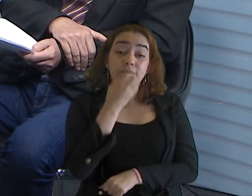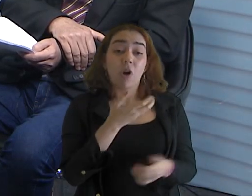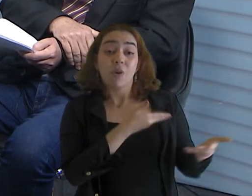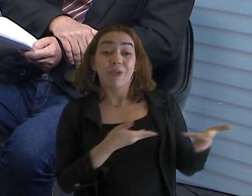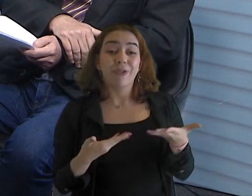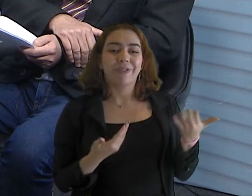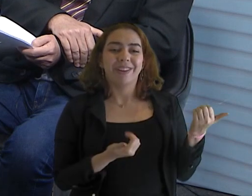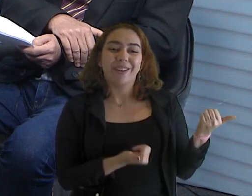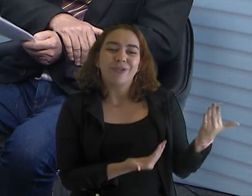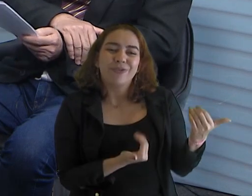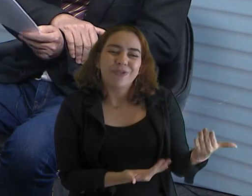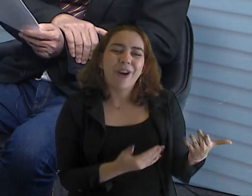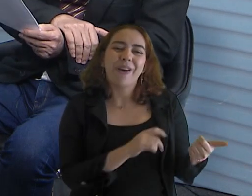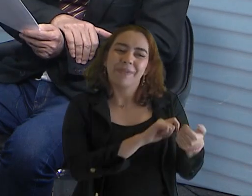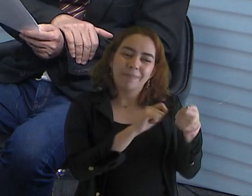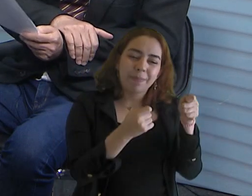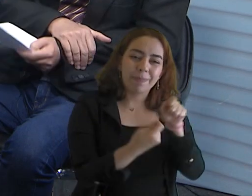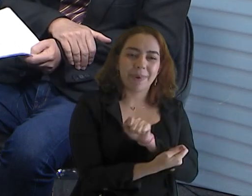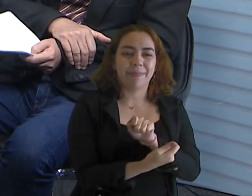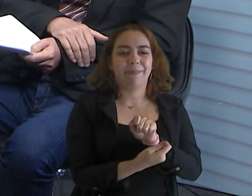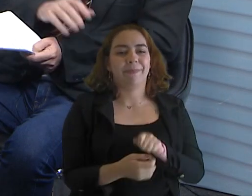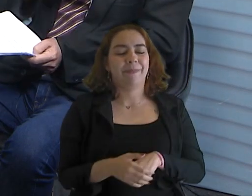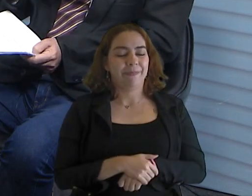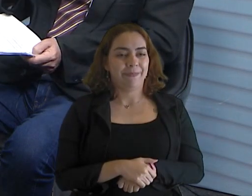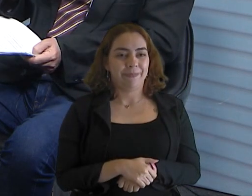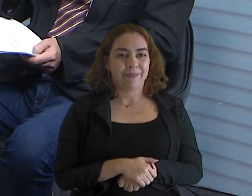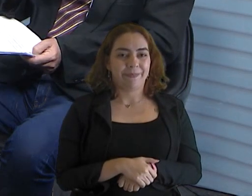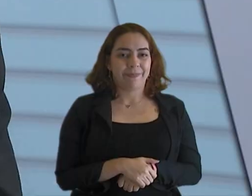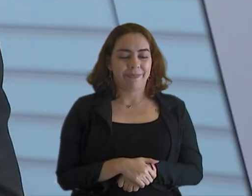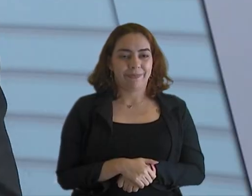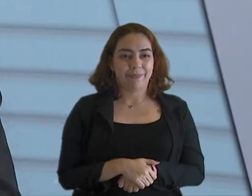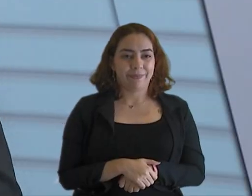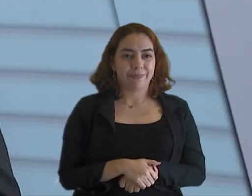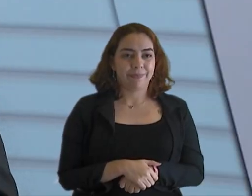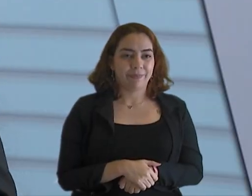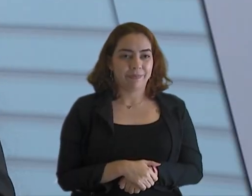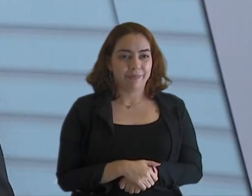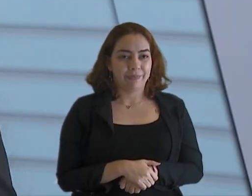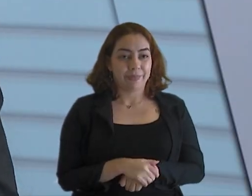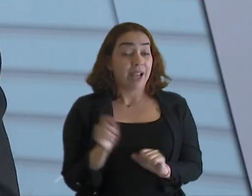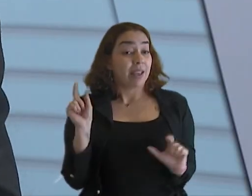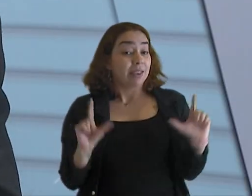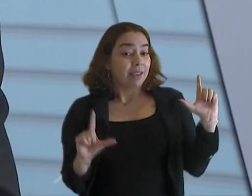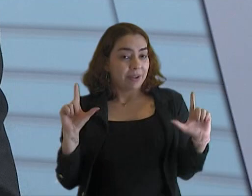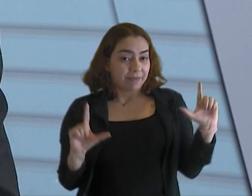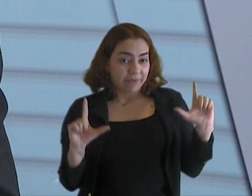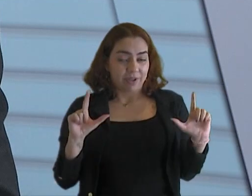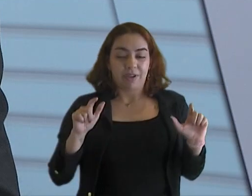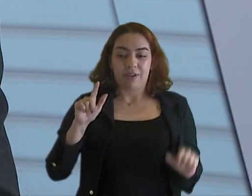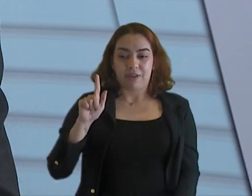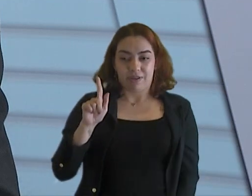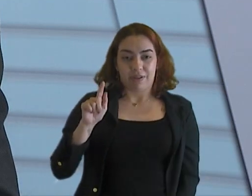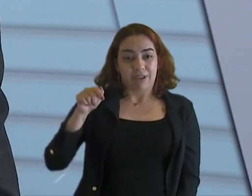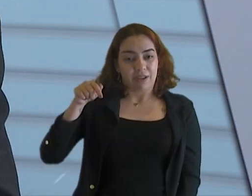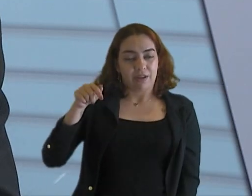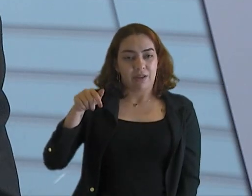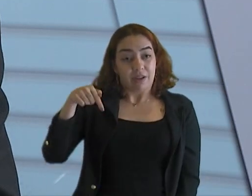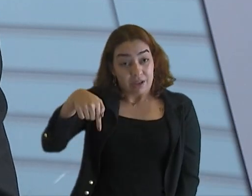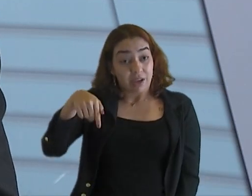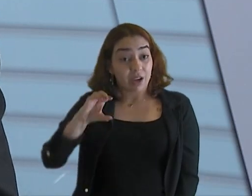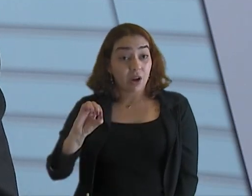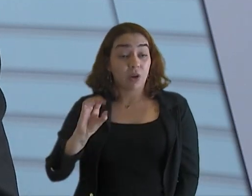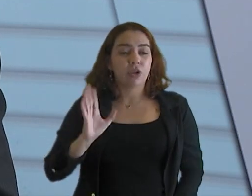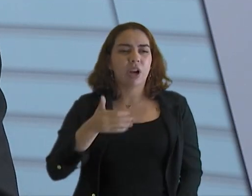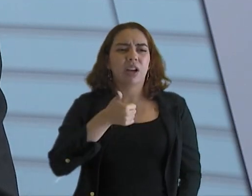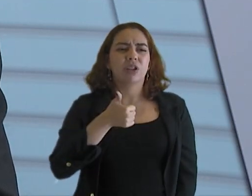né? Isso. Também. Doutor Holden Queiroz. Doutor Holden, esse programa vai fazer 18 anos, porque a TV